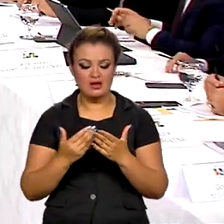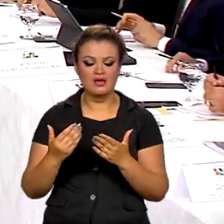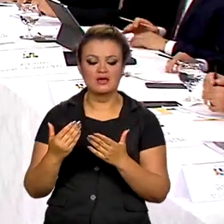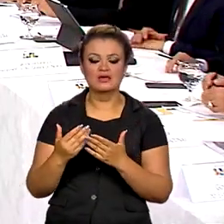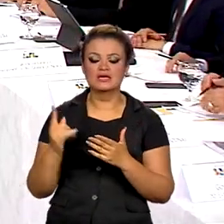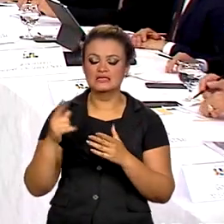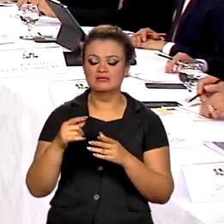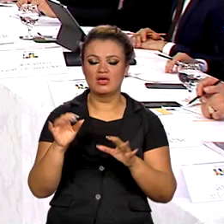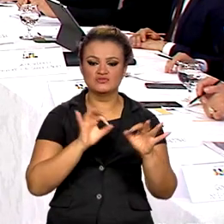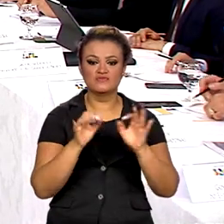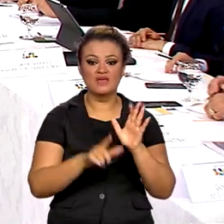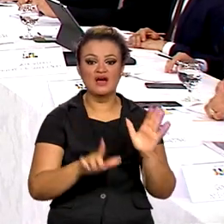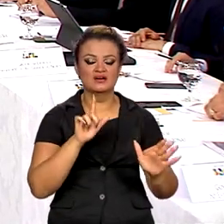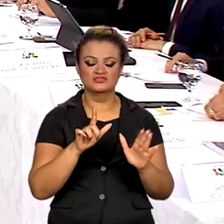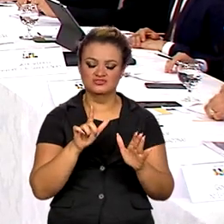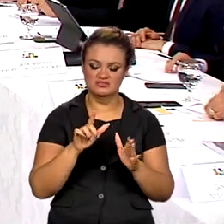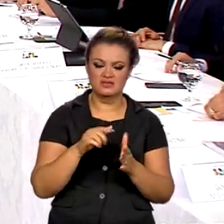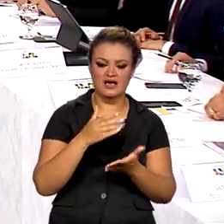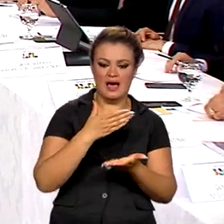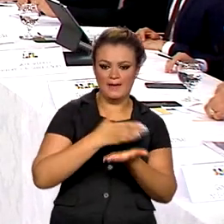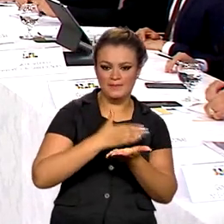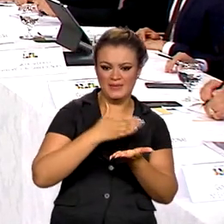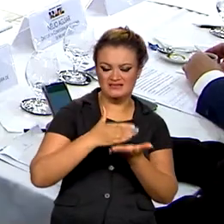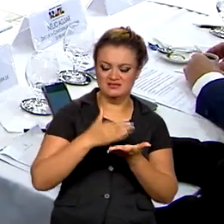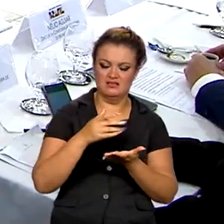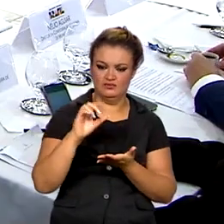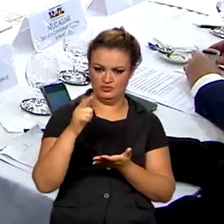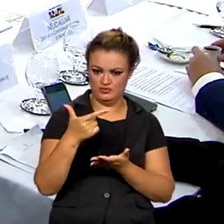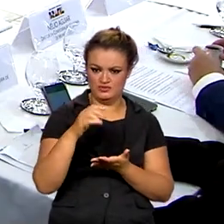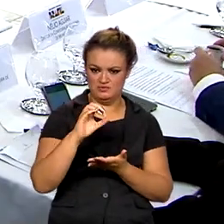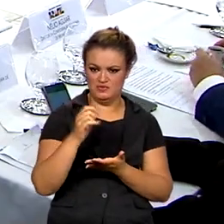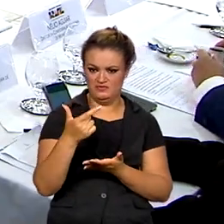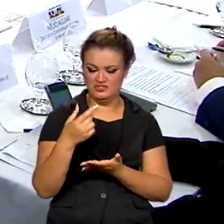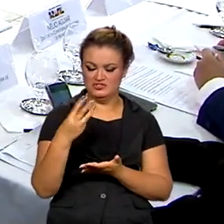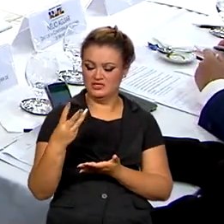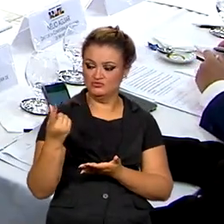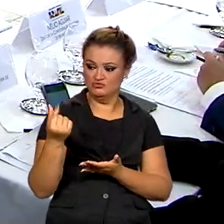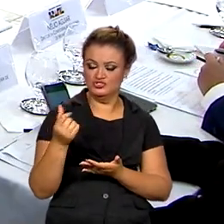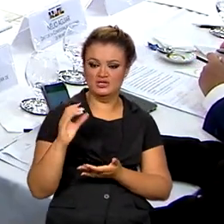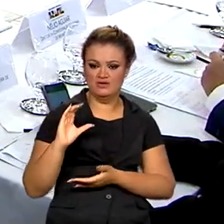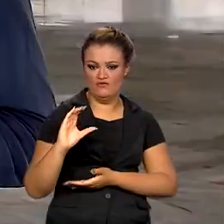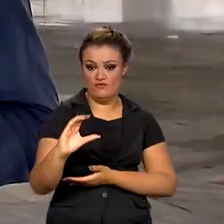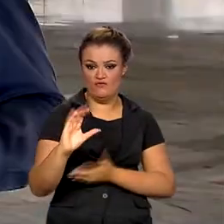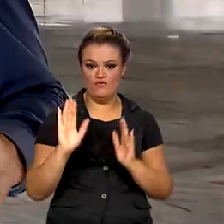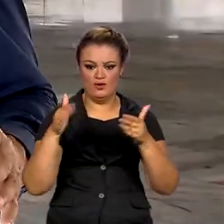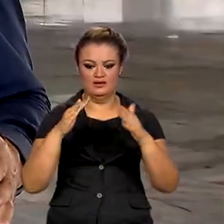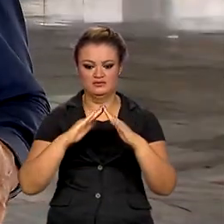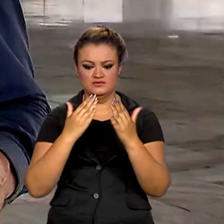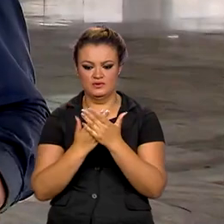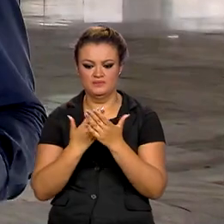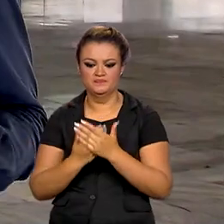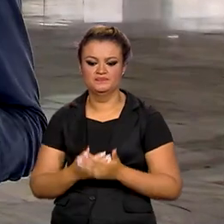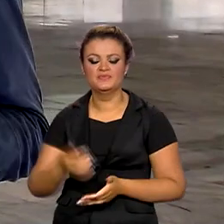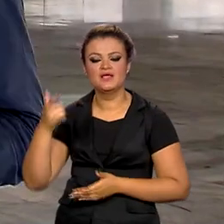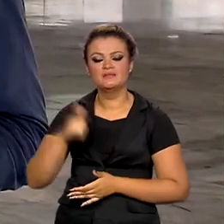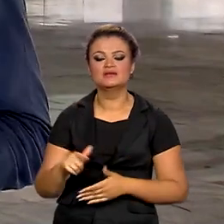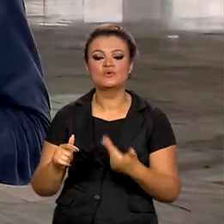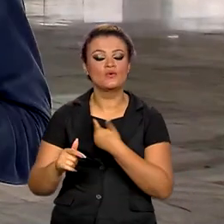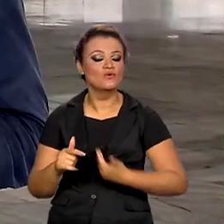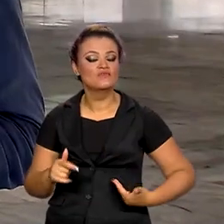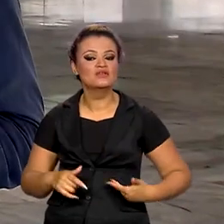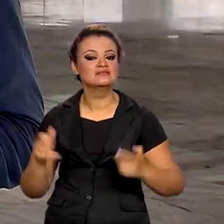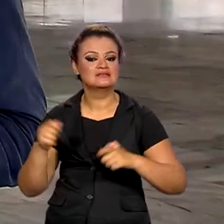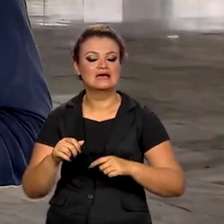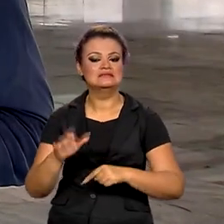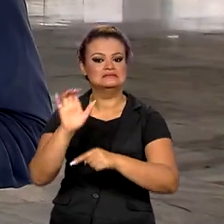e antecipação da segunda parcela de 2023 do programa Dinheiro Direto na Escola. O governo também vai permitir que